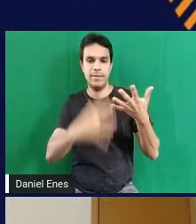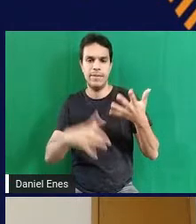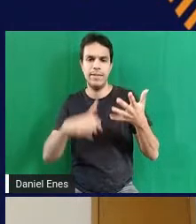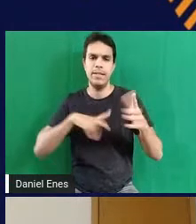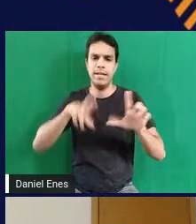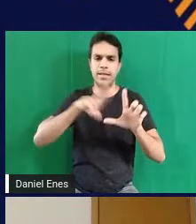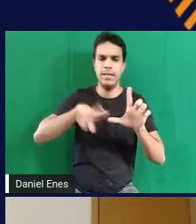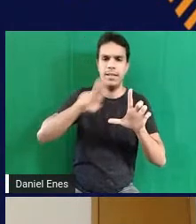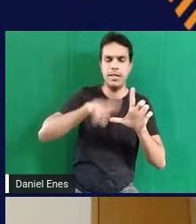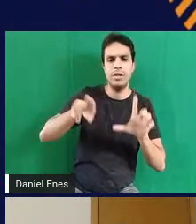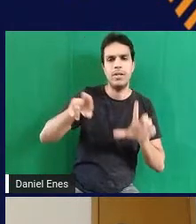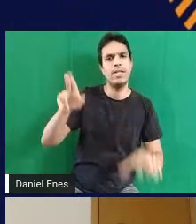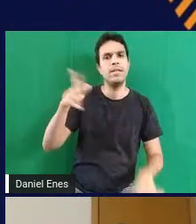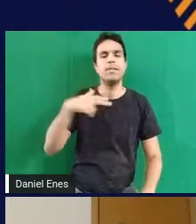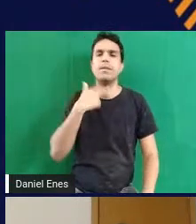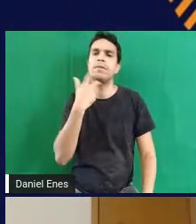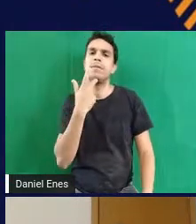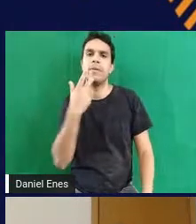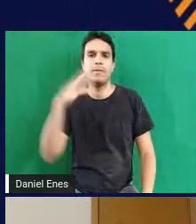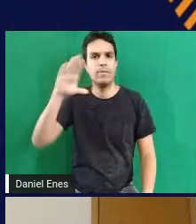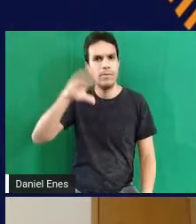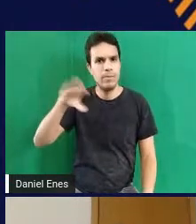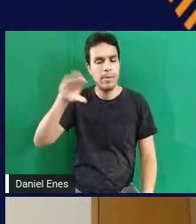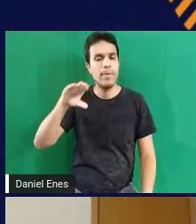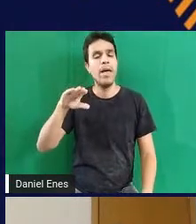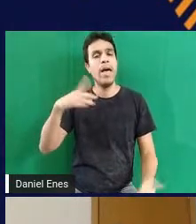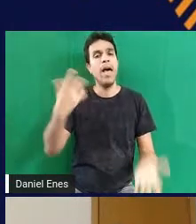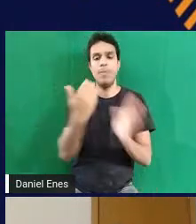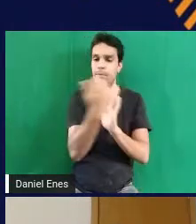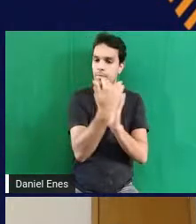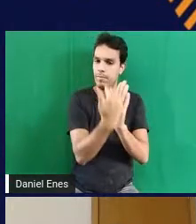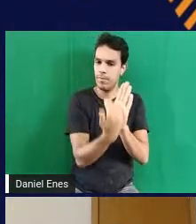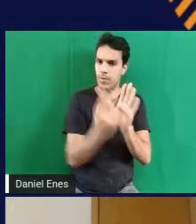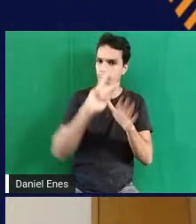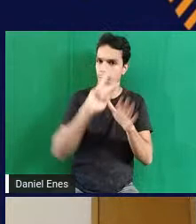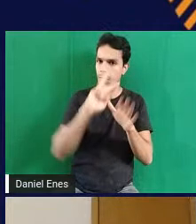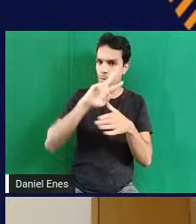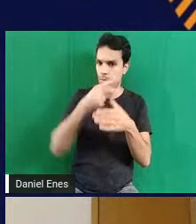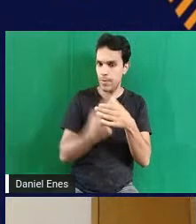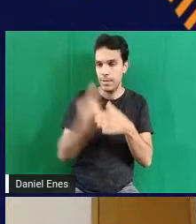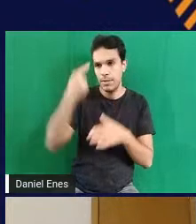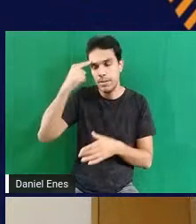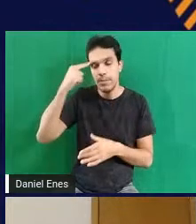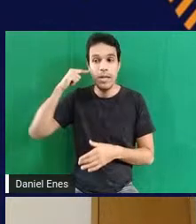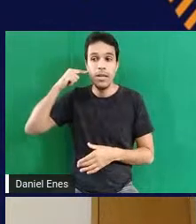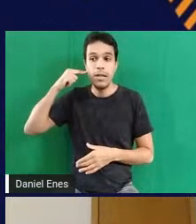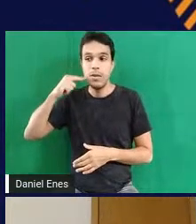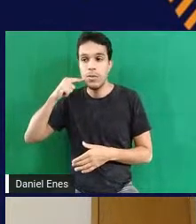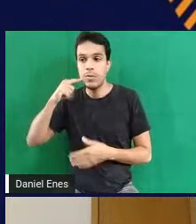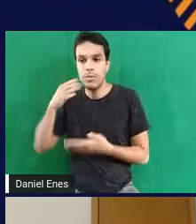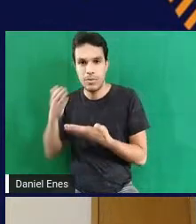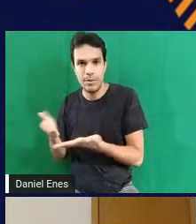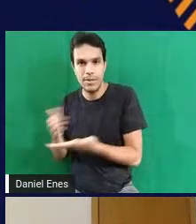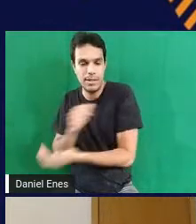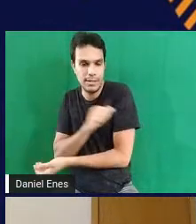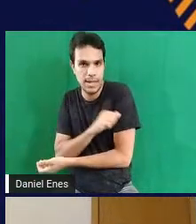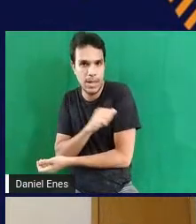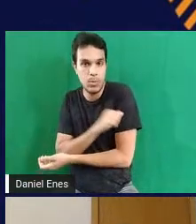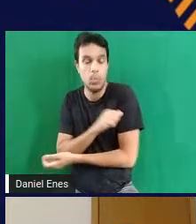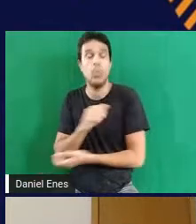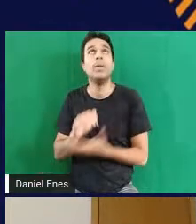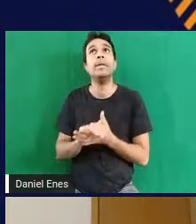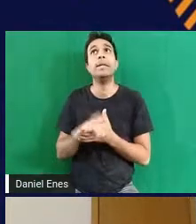possui uma programação bilíngue então quando a gente pensa naqueles alunos que são surdos e